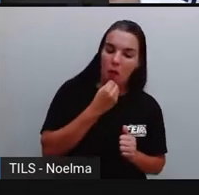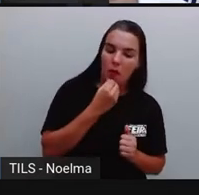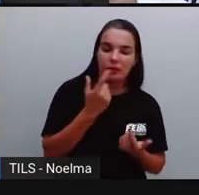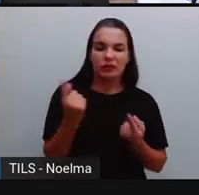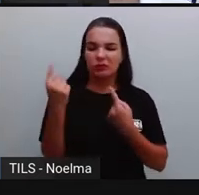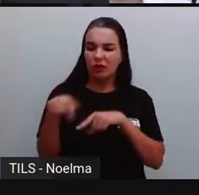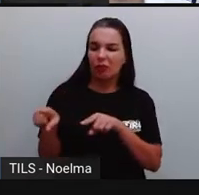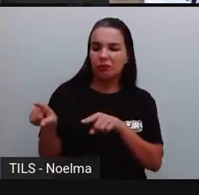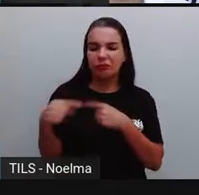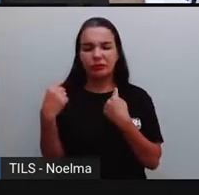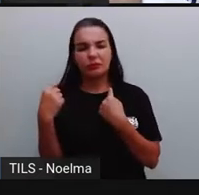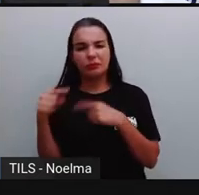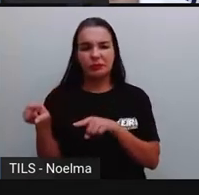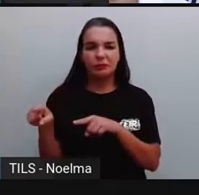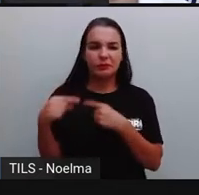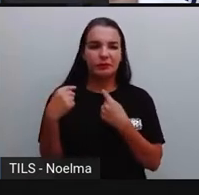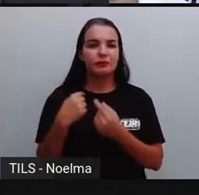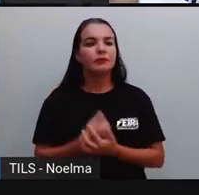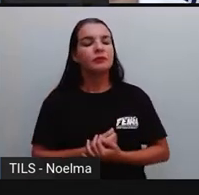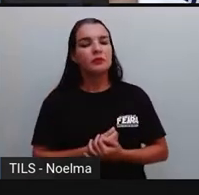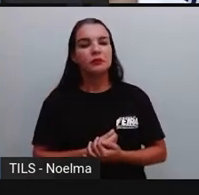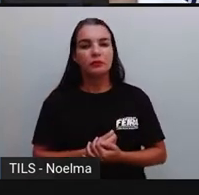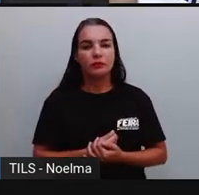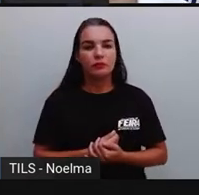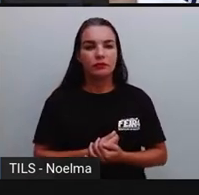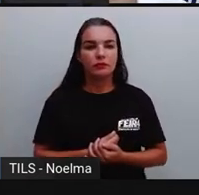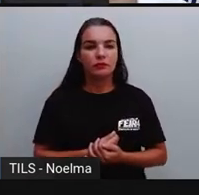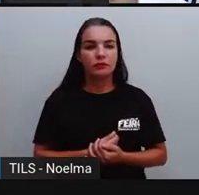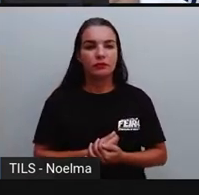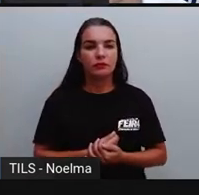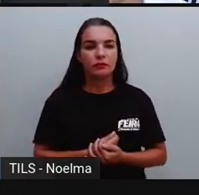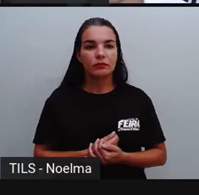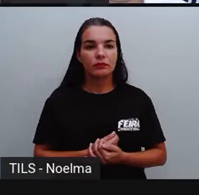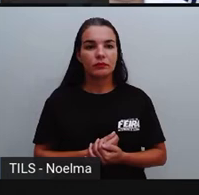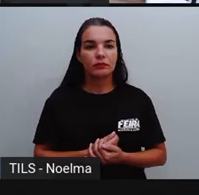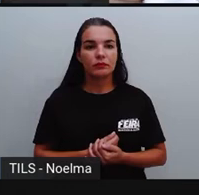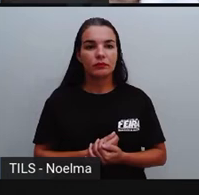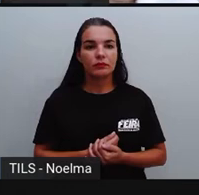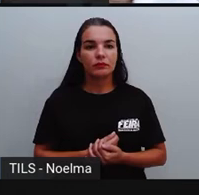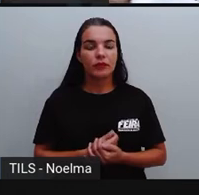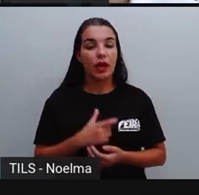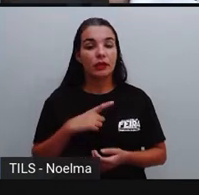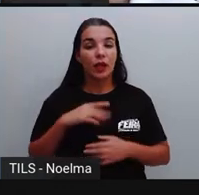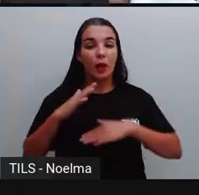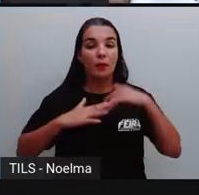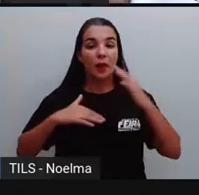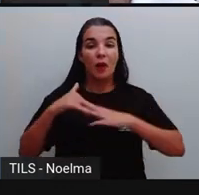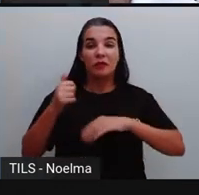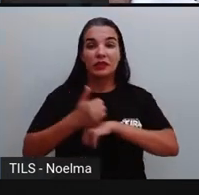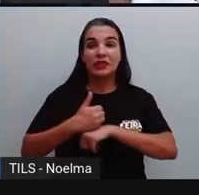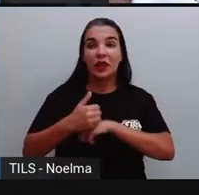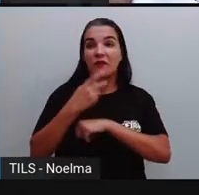enfim, falando aí que, por exemplo, tem profissões que mulheres não podem, né,